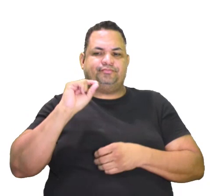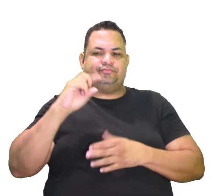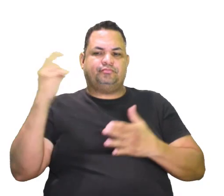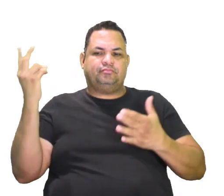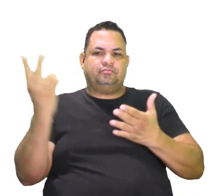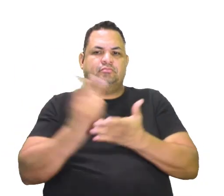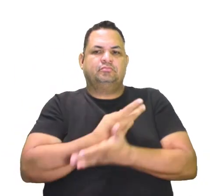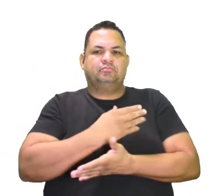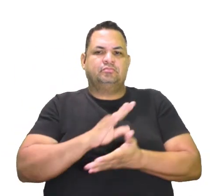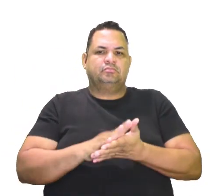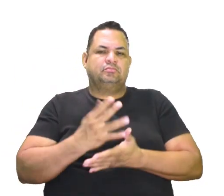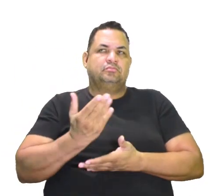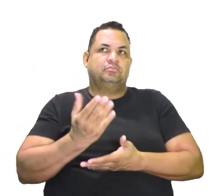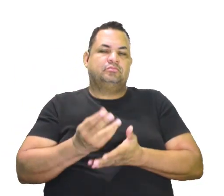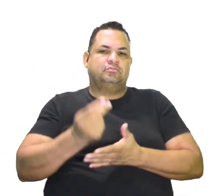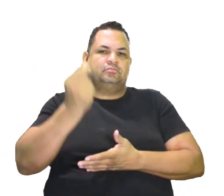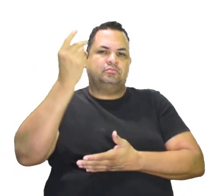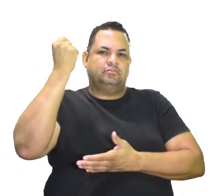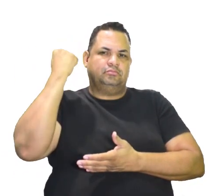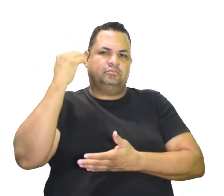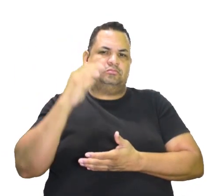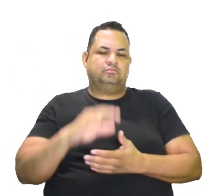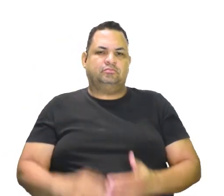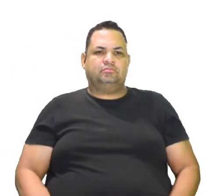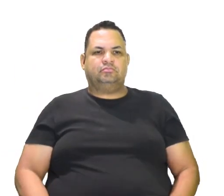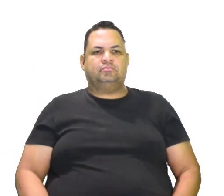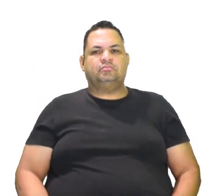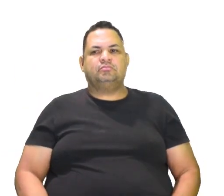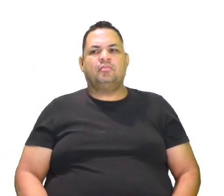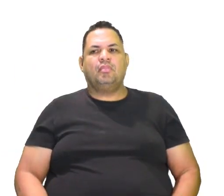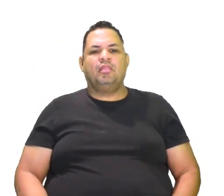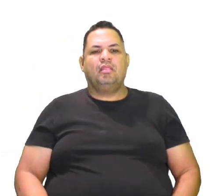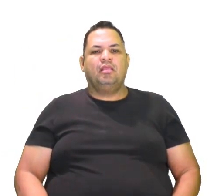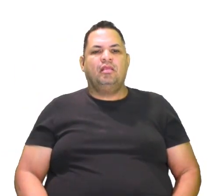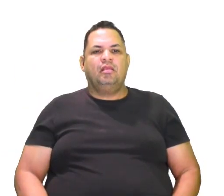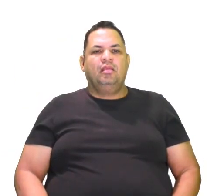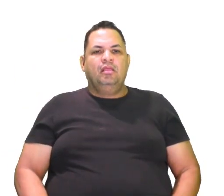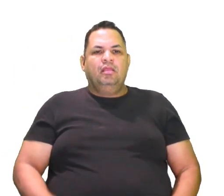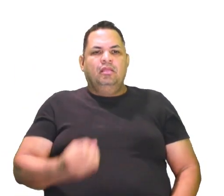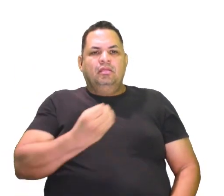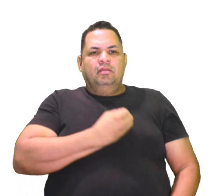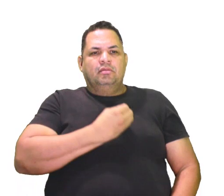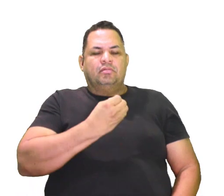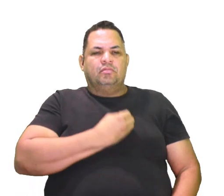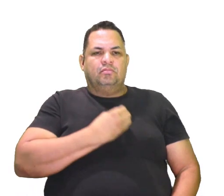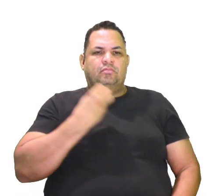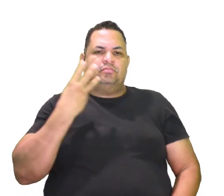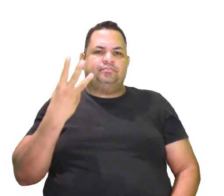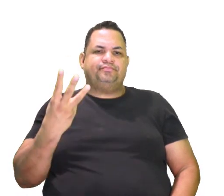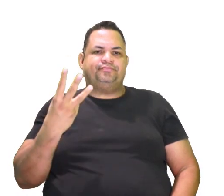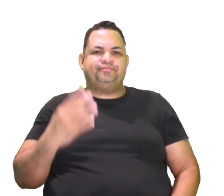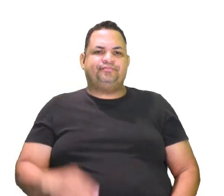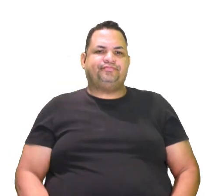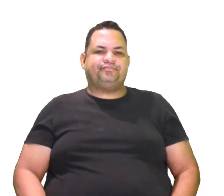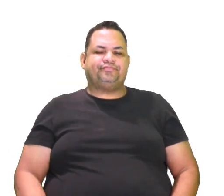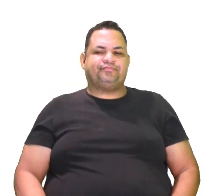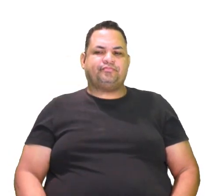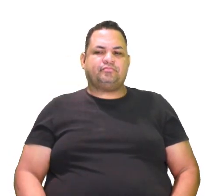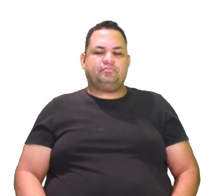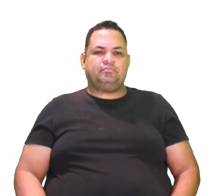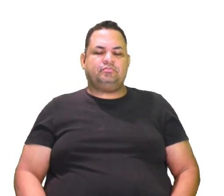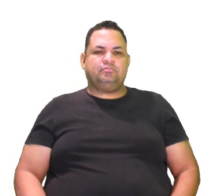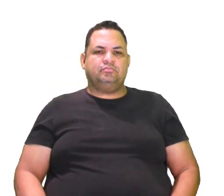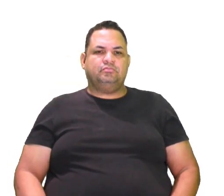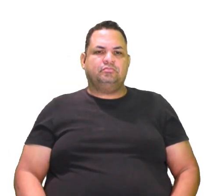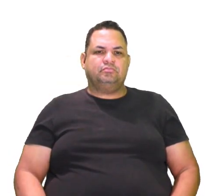acontecia lá no classicismo. Então, na questão 3, nós temos o